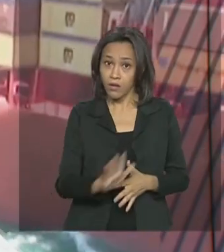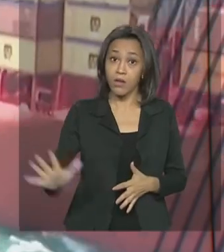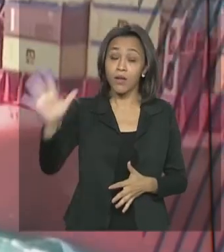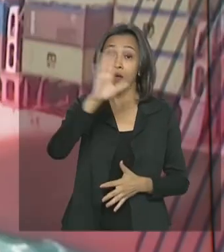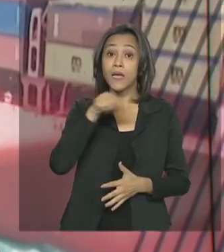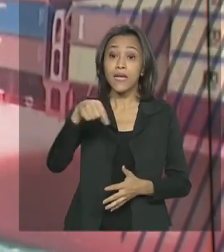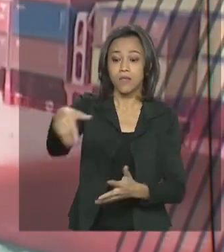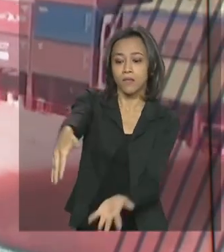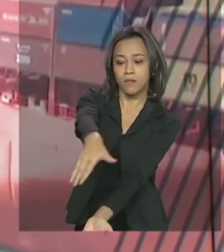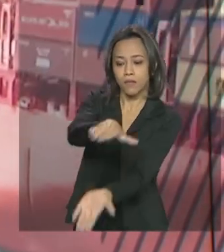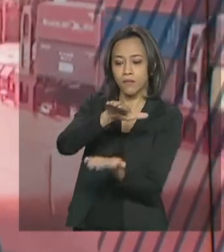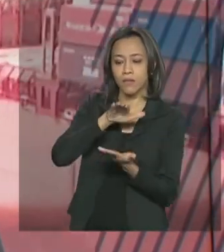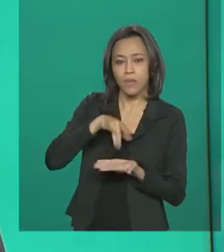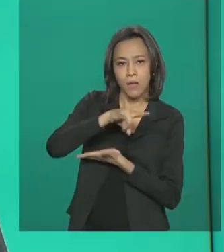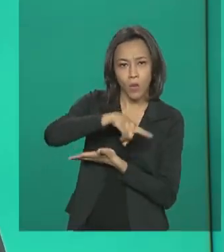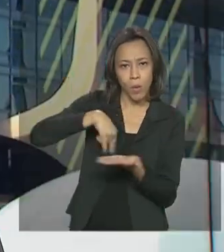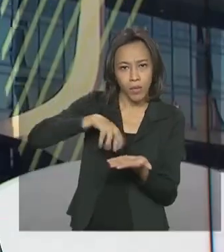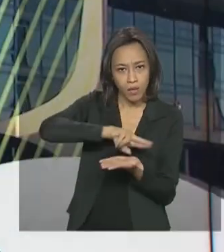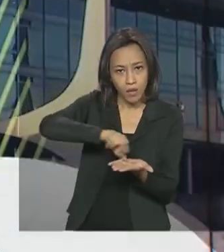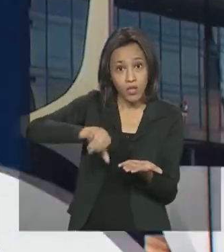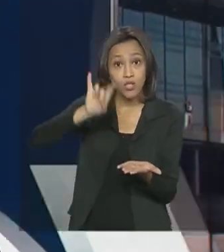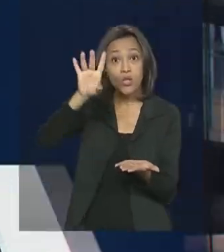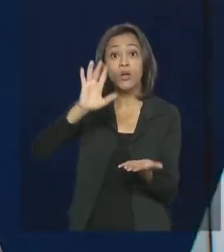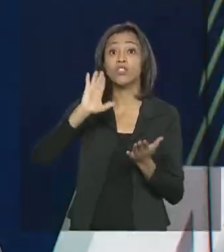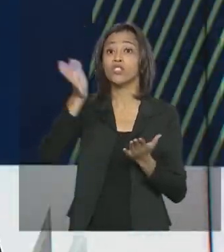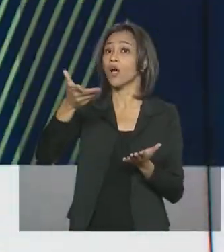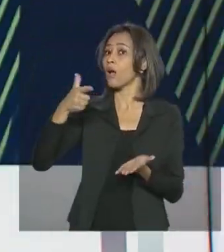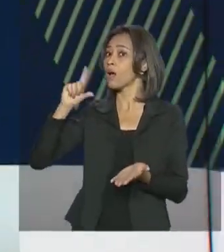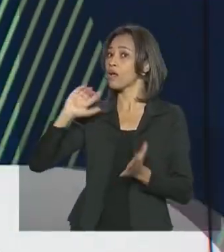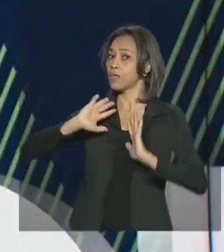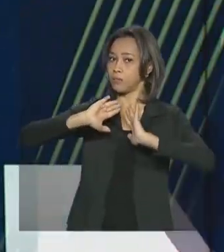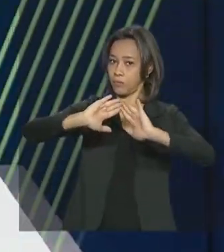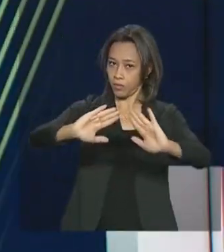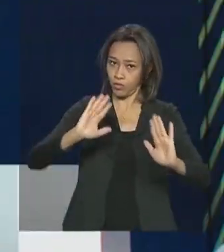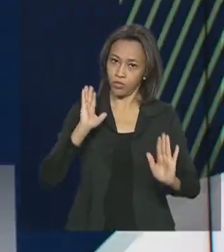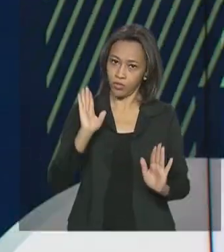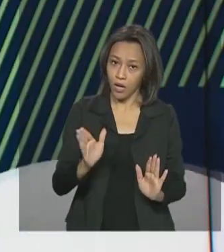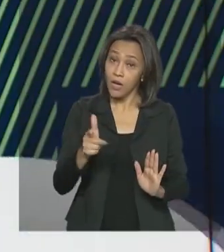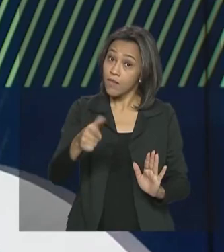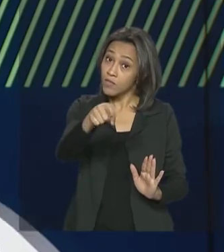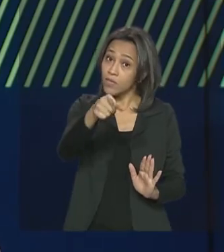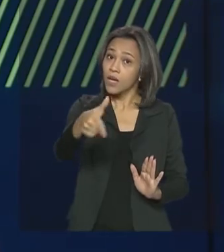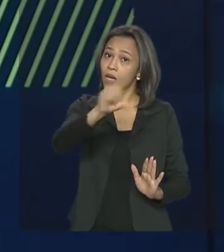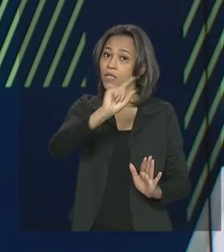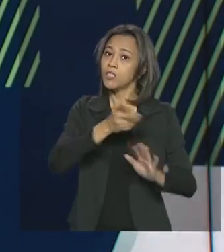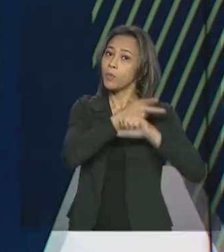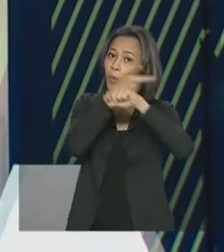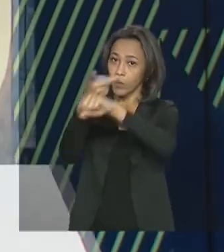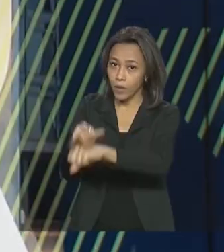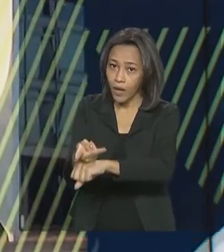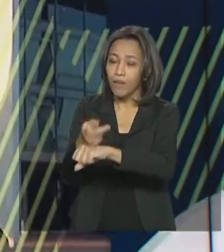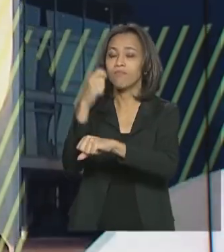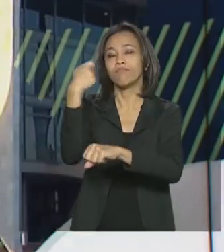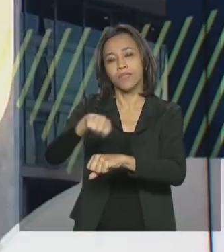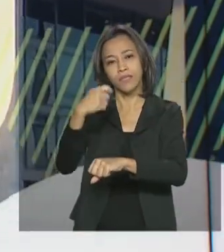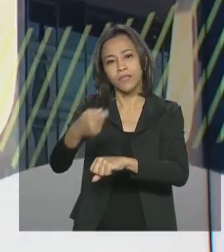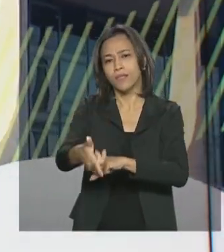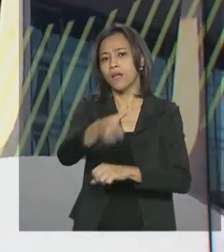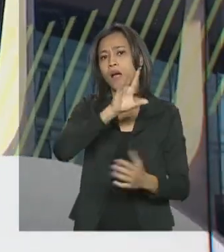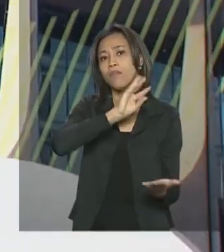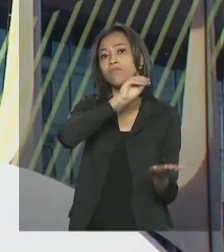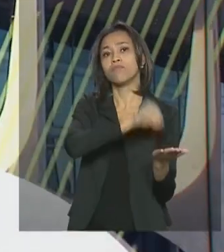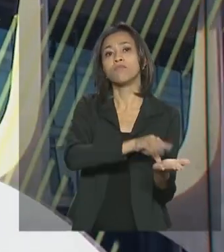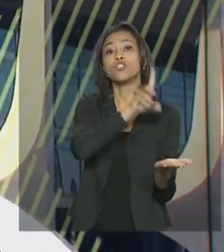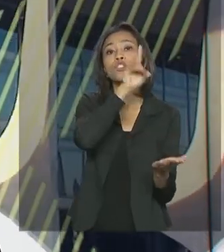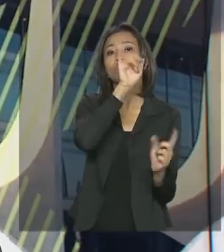só vale para pedidos que já estão em andamento. Mas atenção, antes de ir a uma agência, o cidadão precisa fazer o agendamento